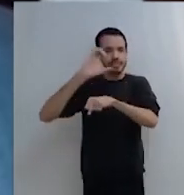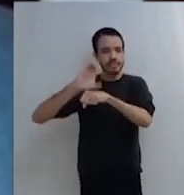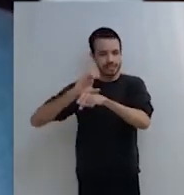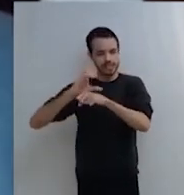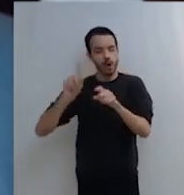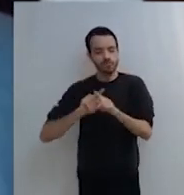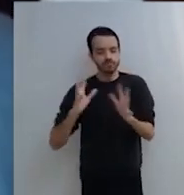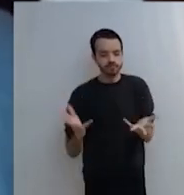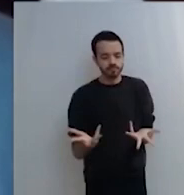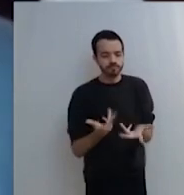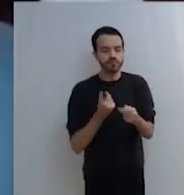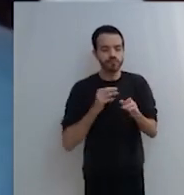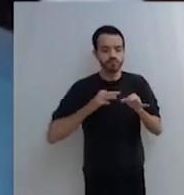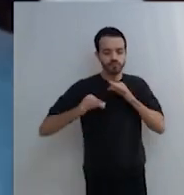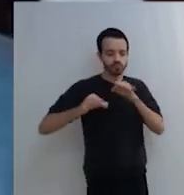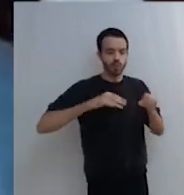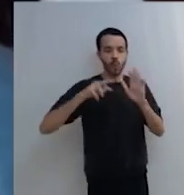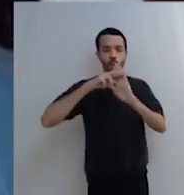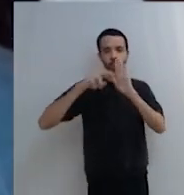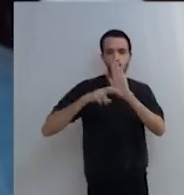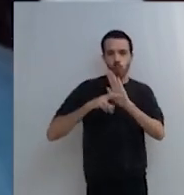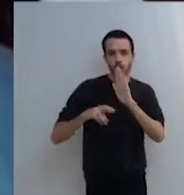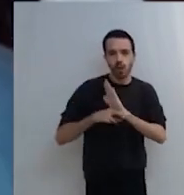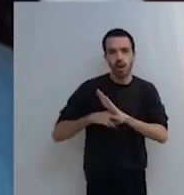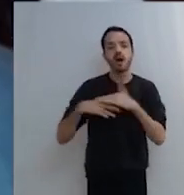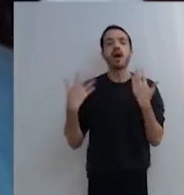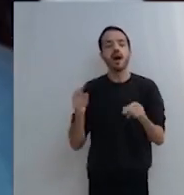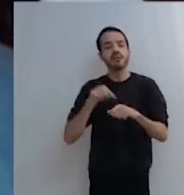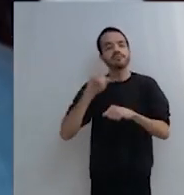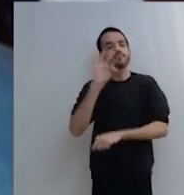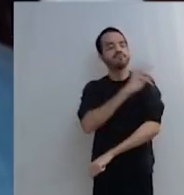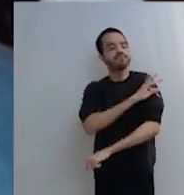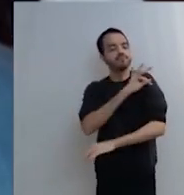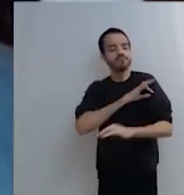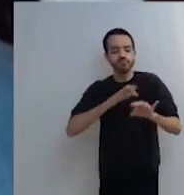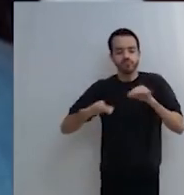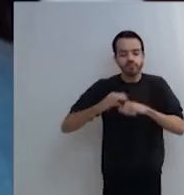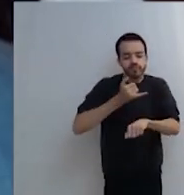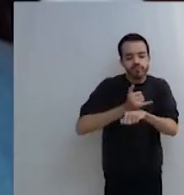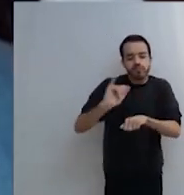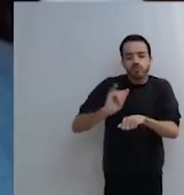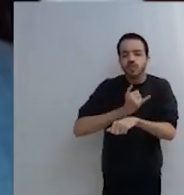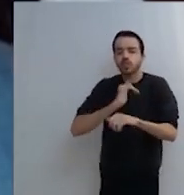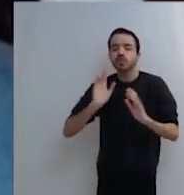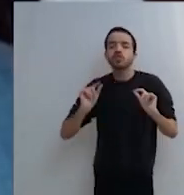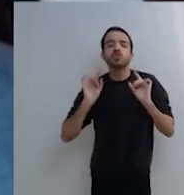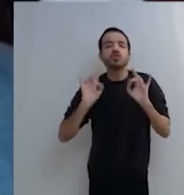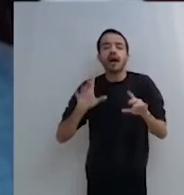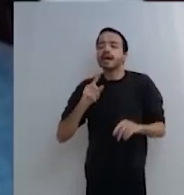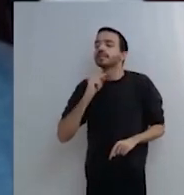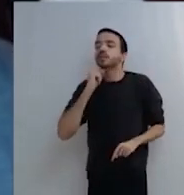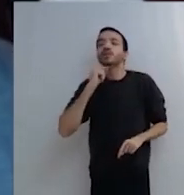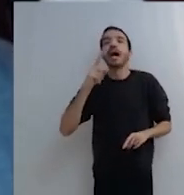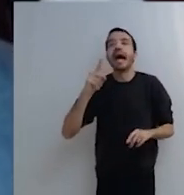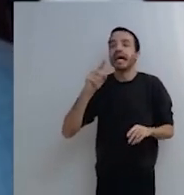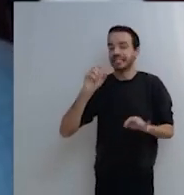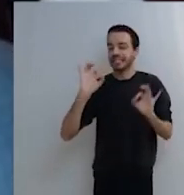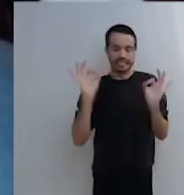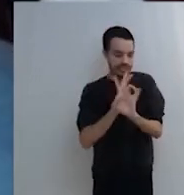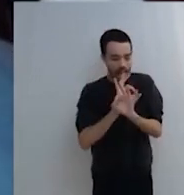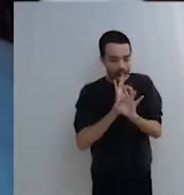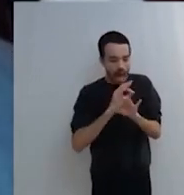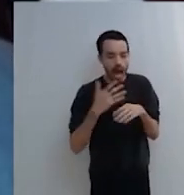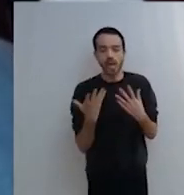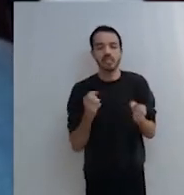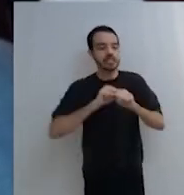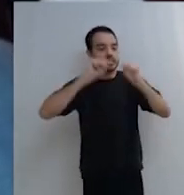normativo, são técnicas sem as quais, como foi dito, não poderíamos sobreviver como sistema. Então é importante